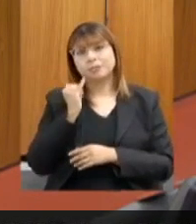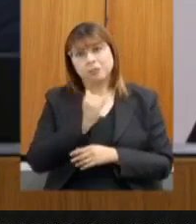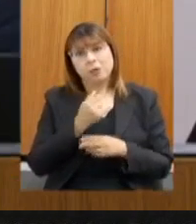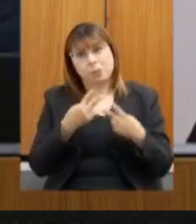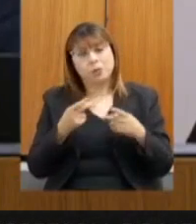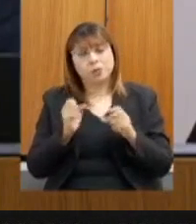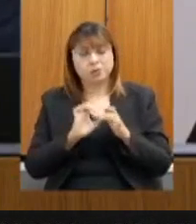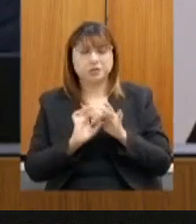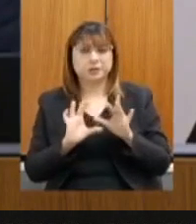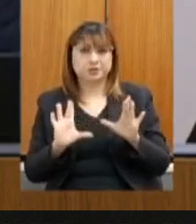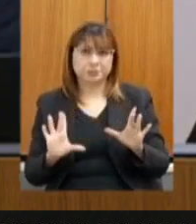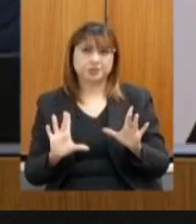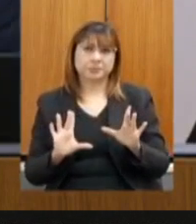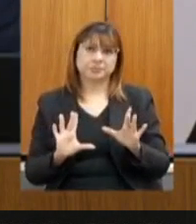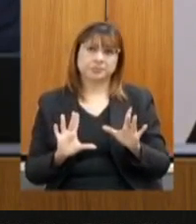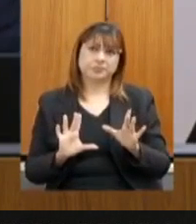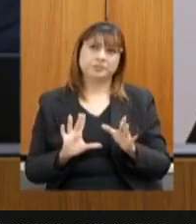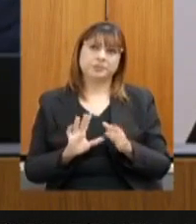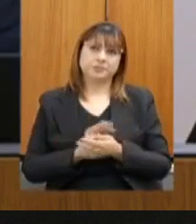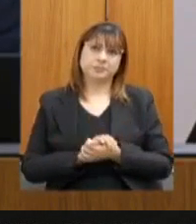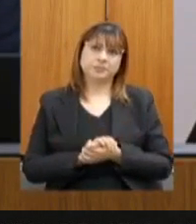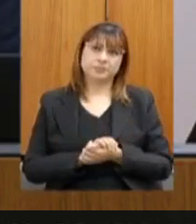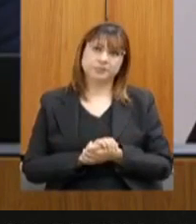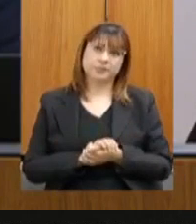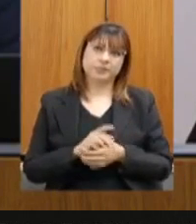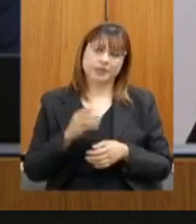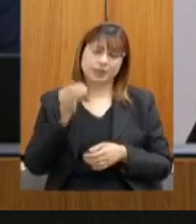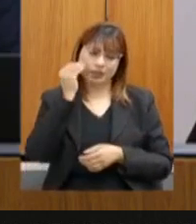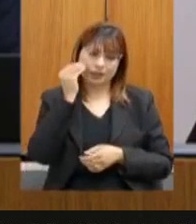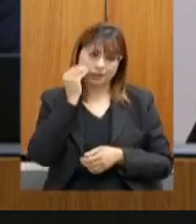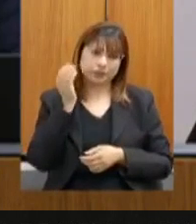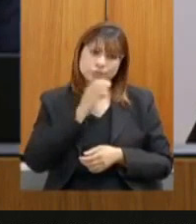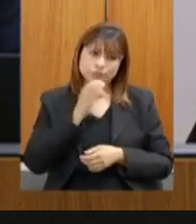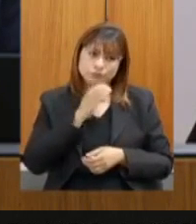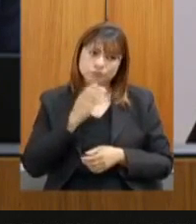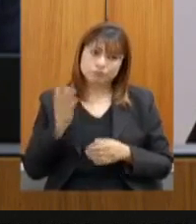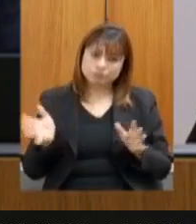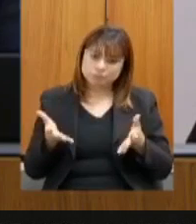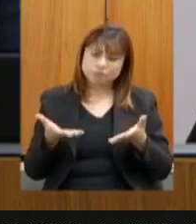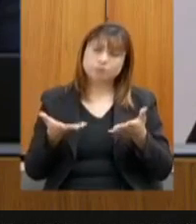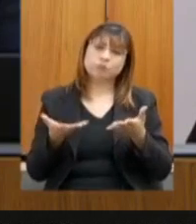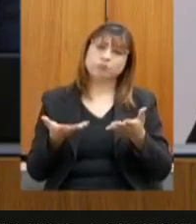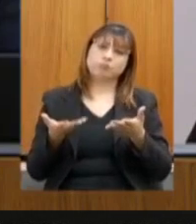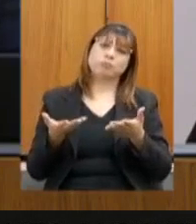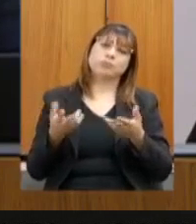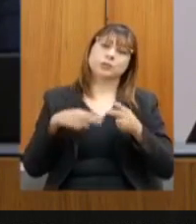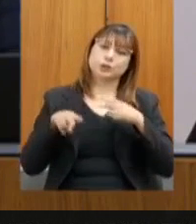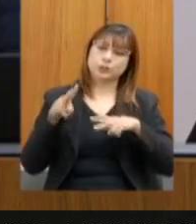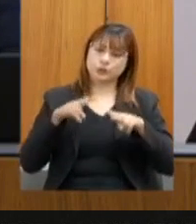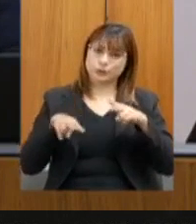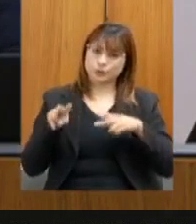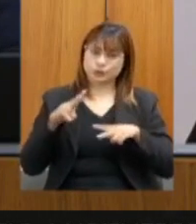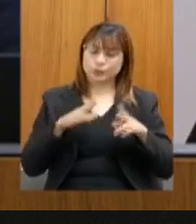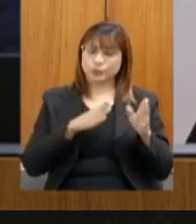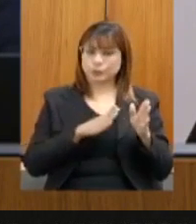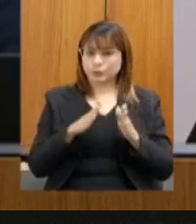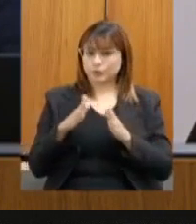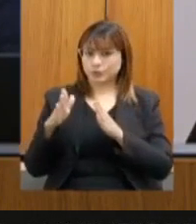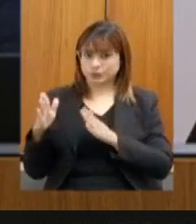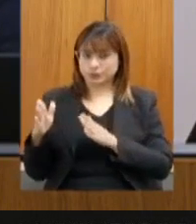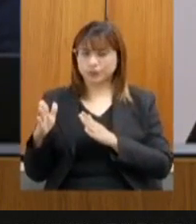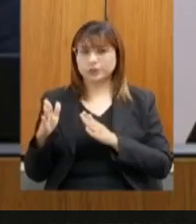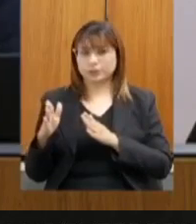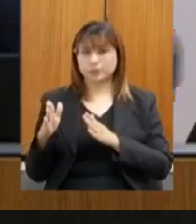sobre o pleito do senhor, que é de agilizar, dar celeridade à avaliação desses processos